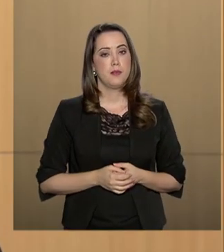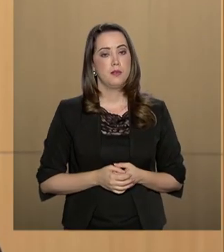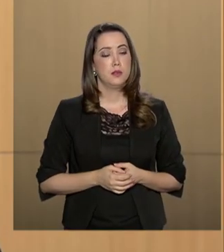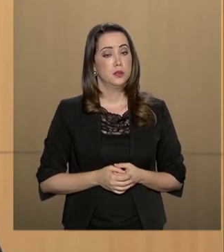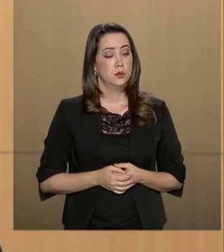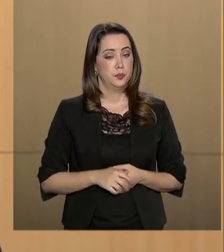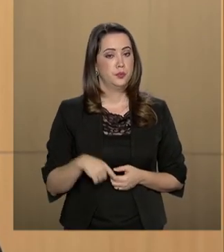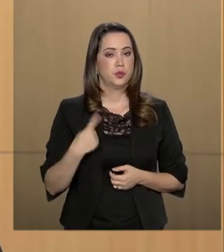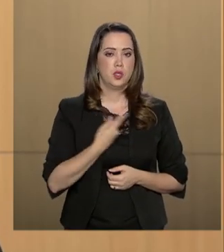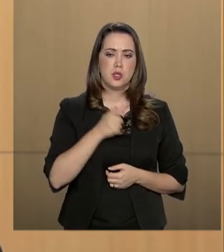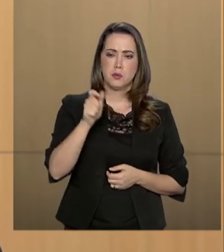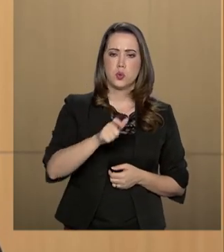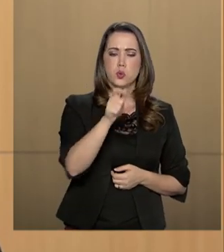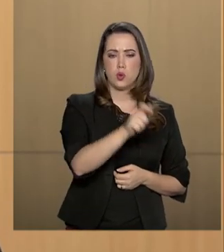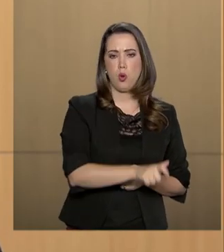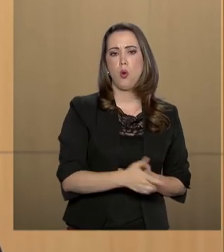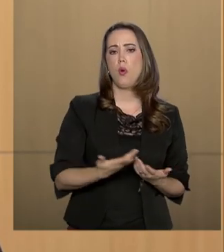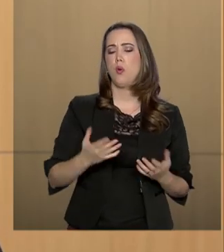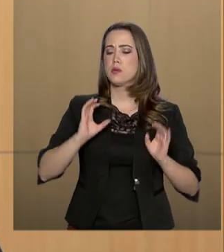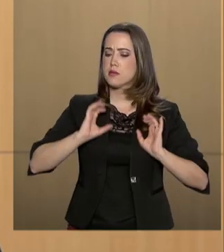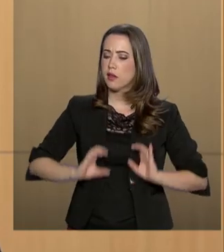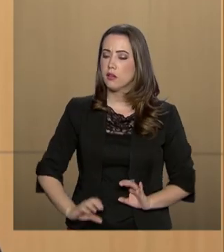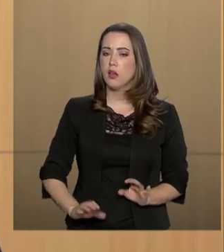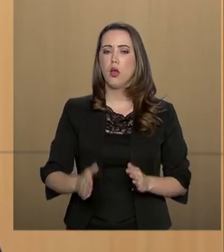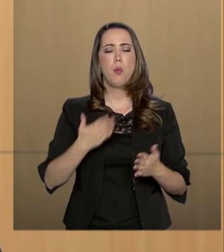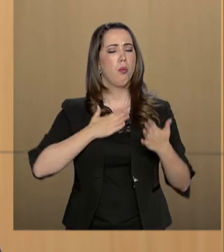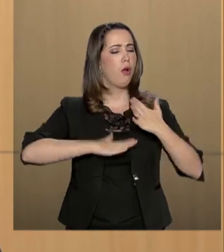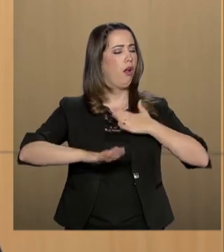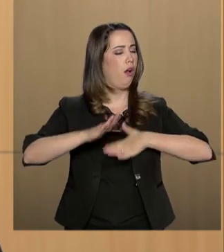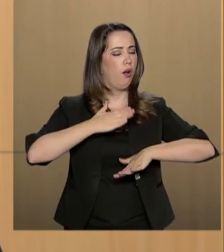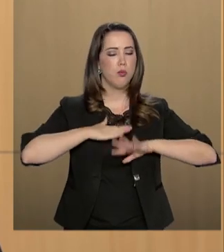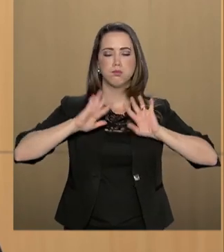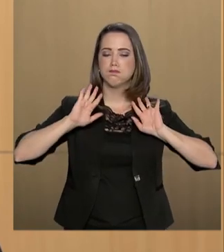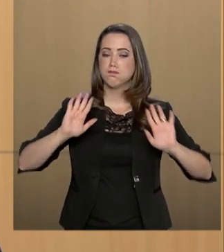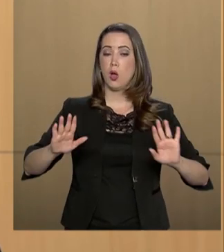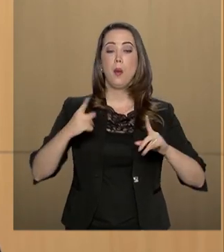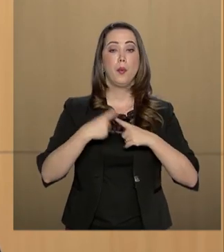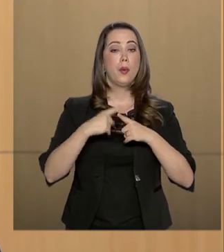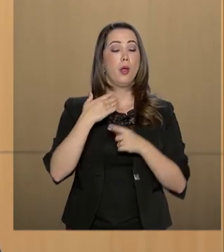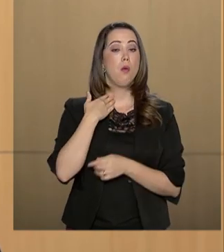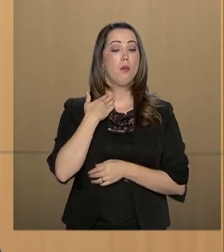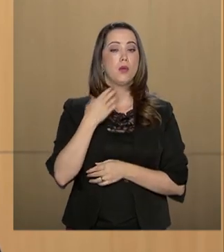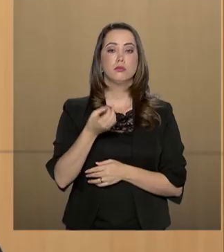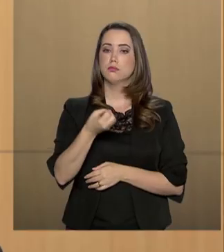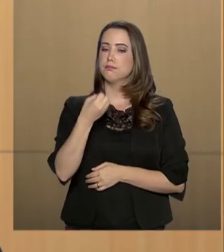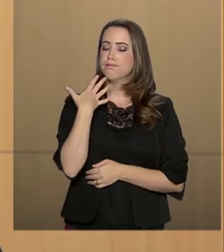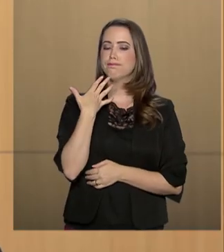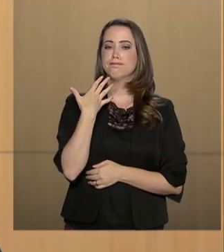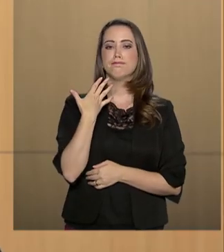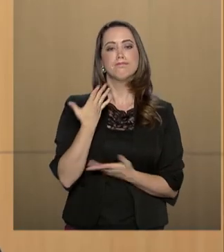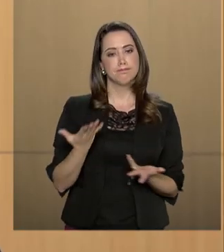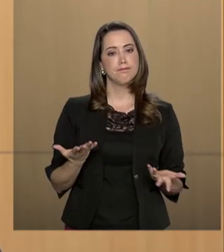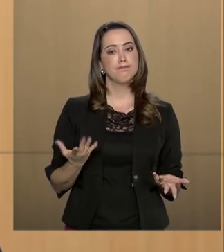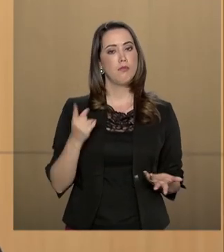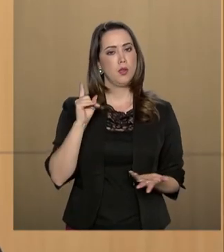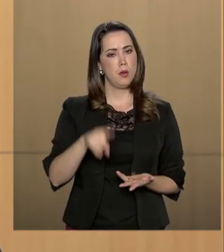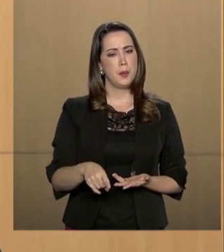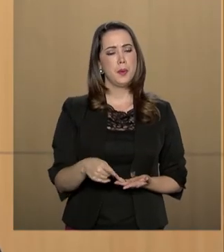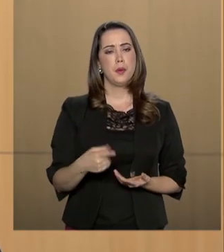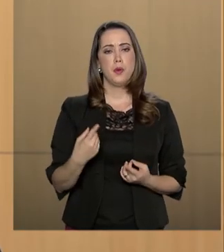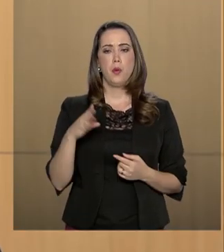contribuinte, o nosso cidadão, pode estar tranquilo que o banco, na verdade, vai bem. O BNDES